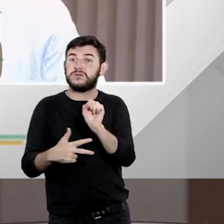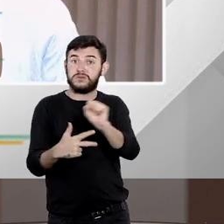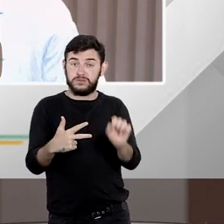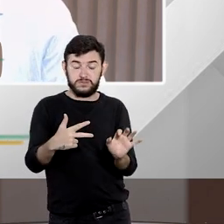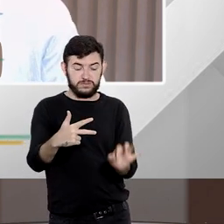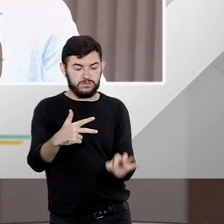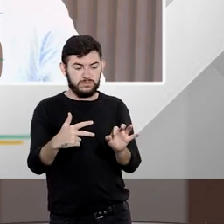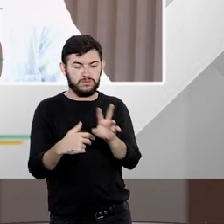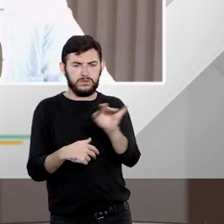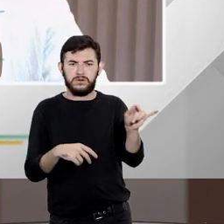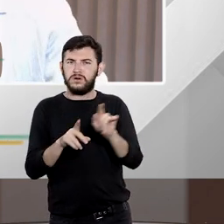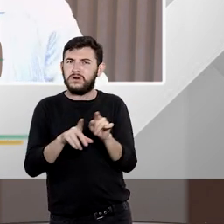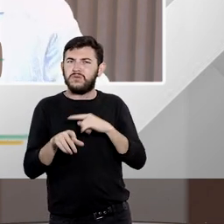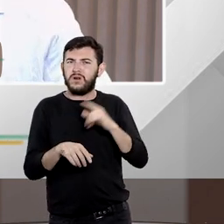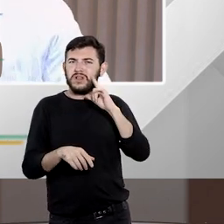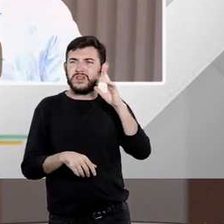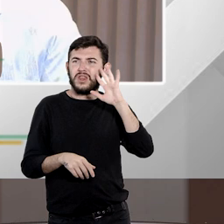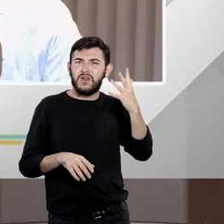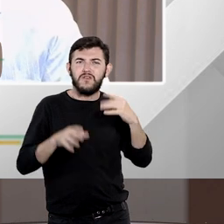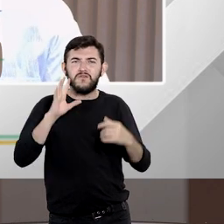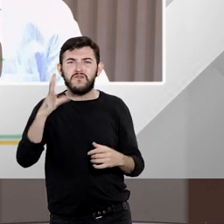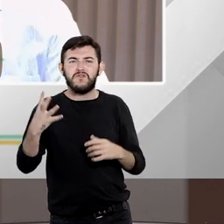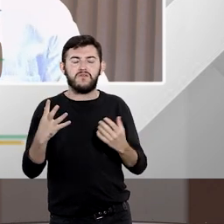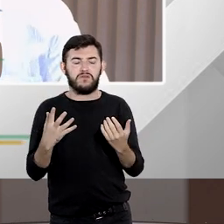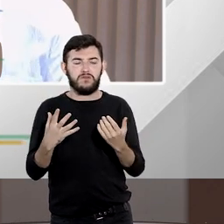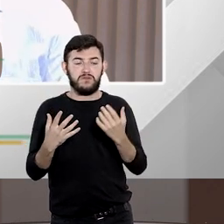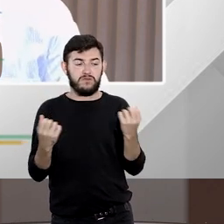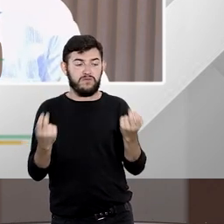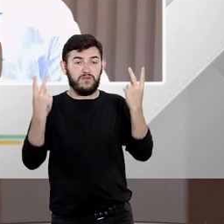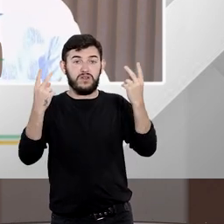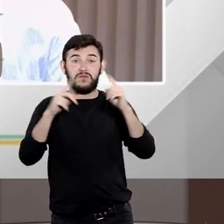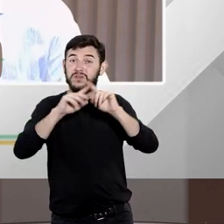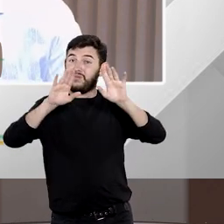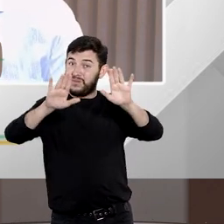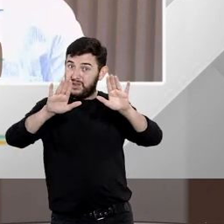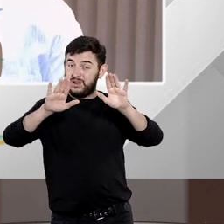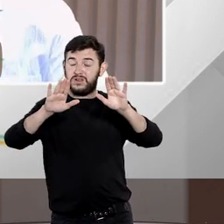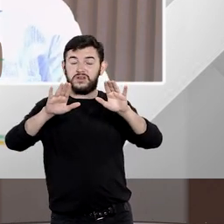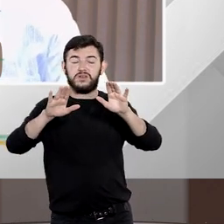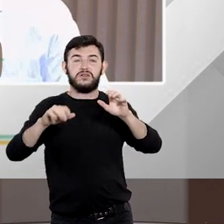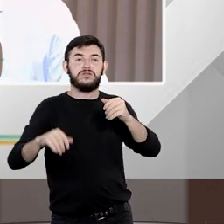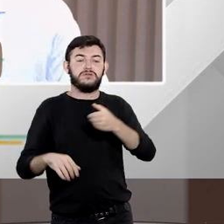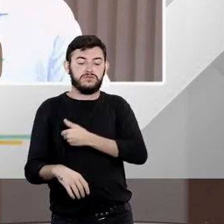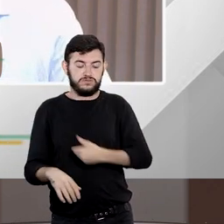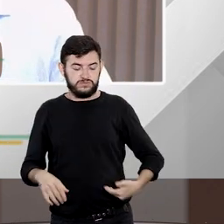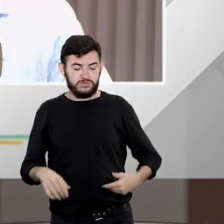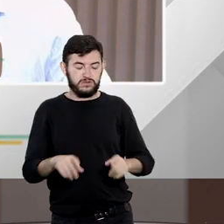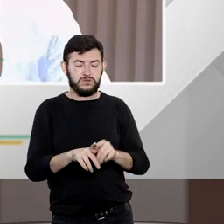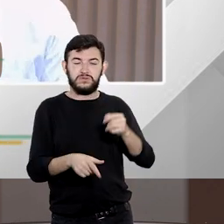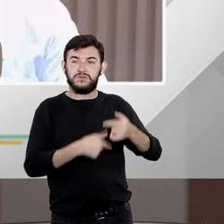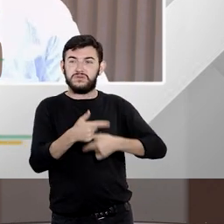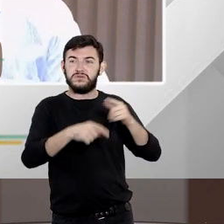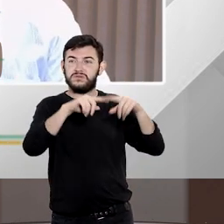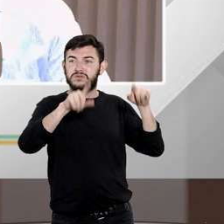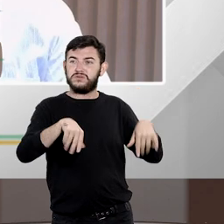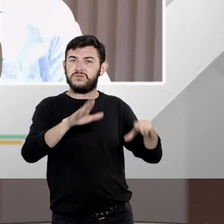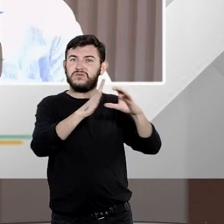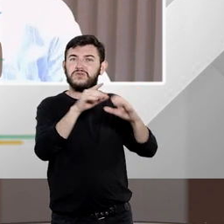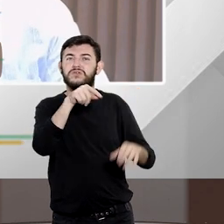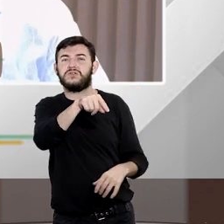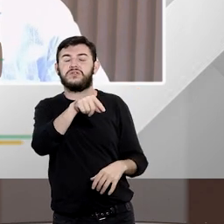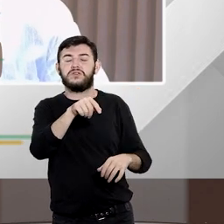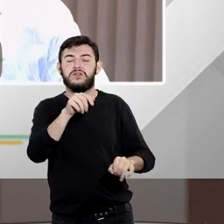poderá definir misturar esses valores no caso de agente público se possível for a lei vai dizer